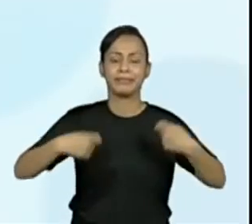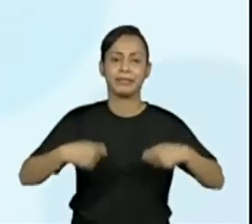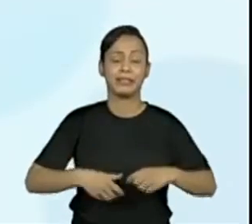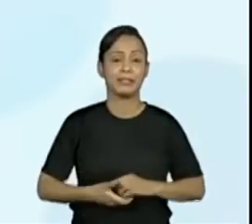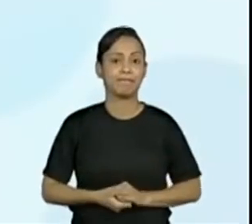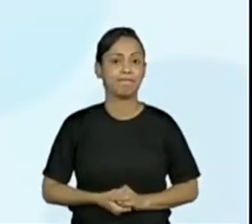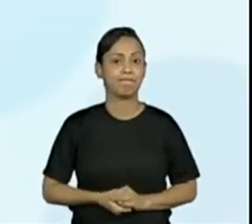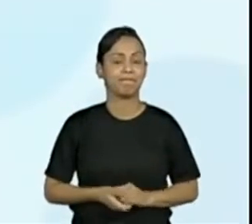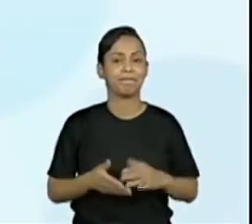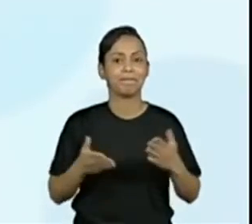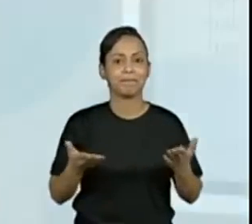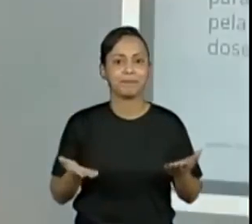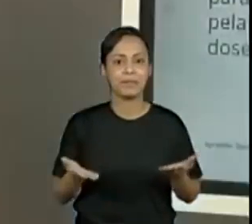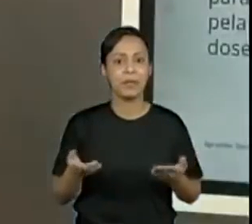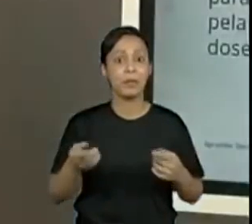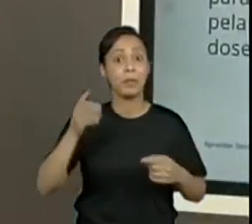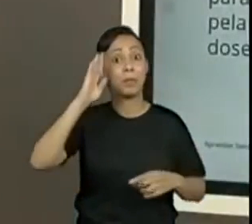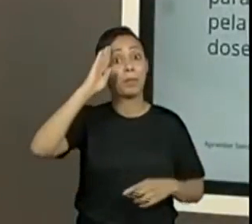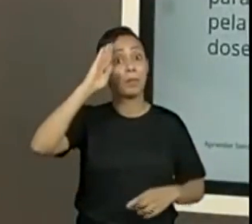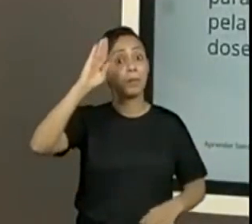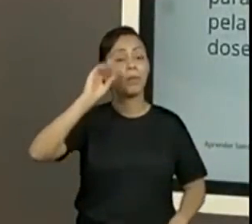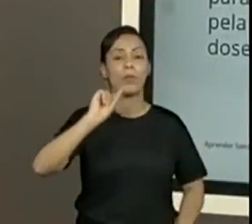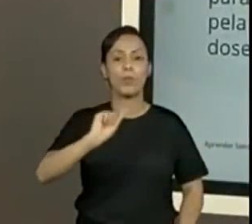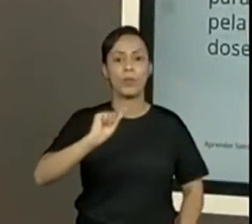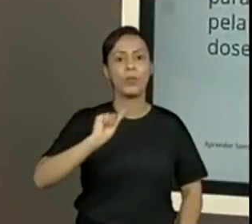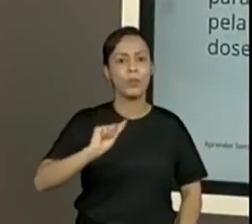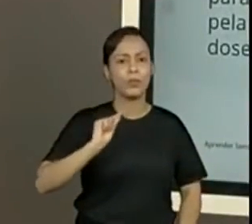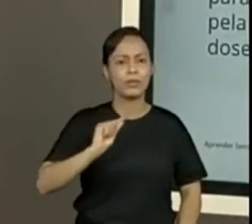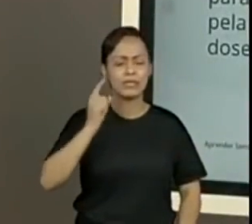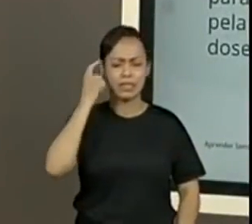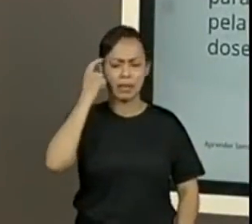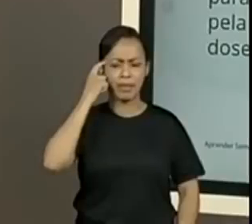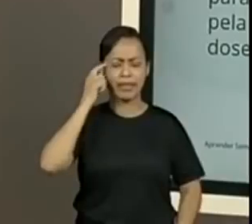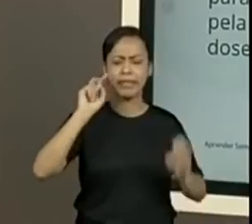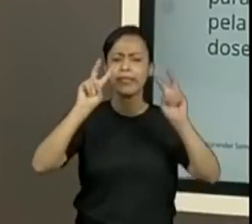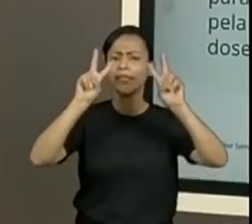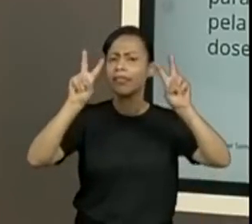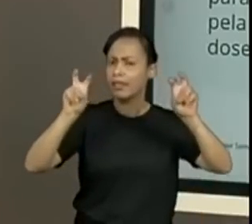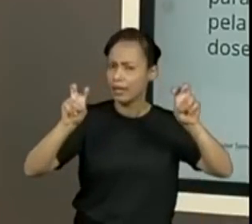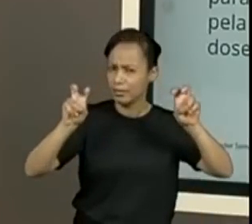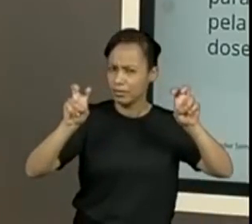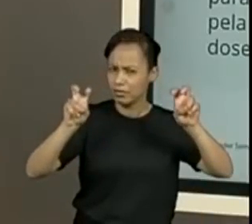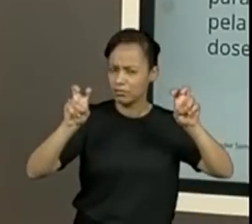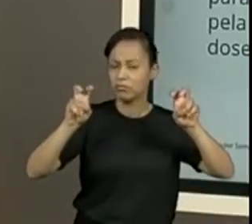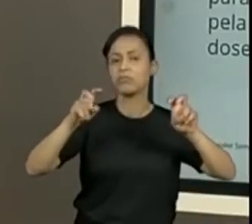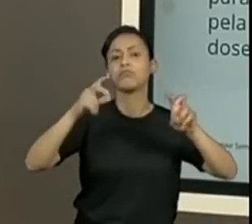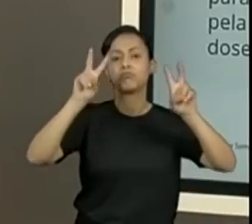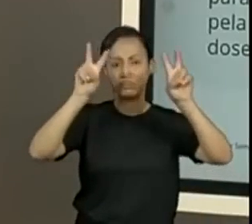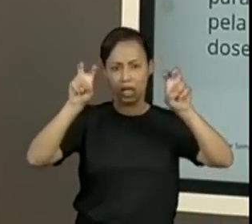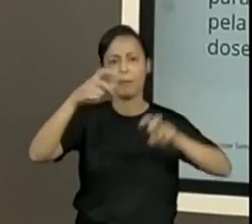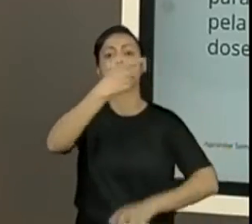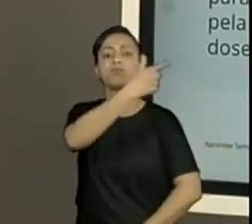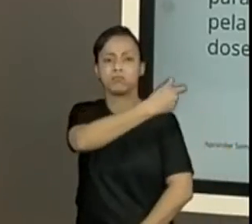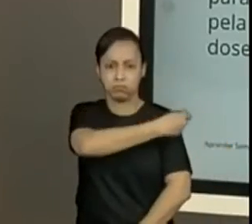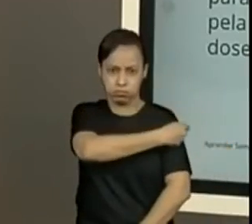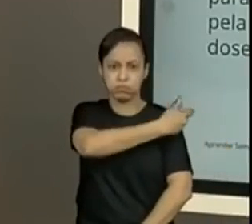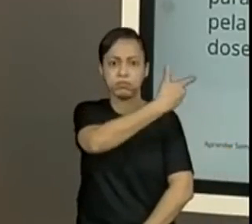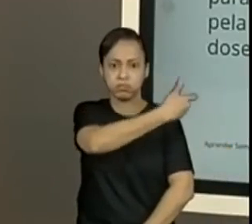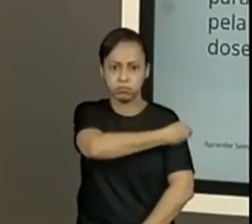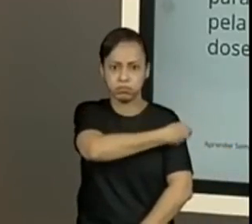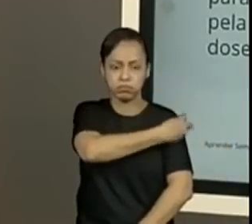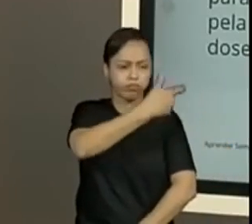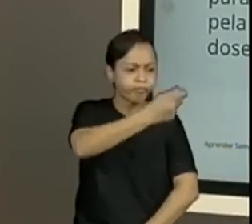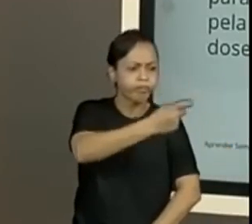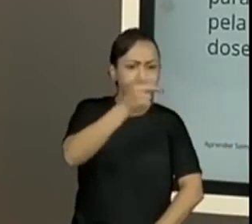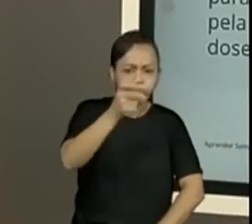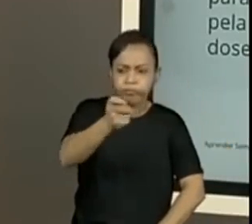lembra que a nossa ideia é sempre tentar entender. Então, por enquanto, a gente continua em que assunto? De que se trata de uma vacinação? De que tem